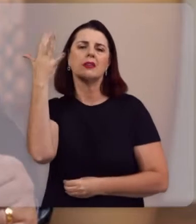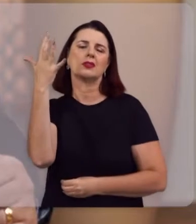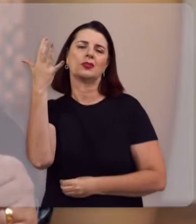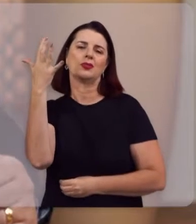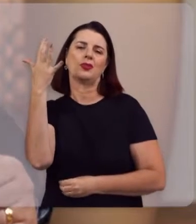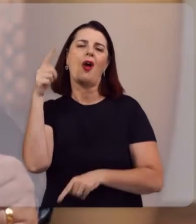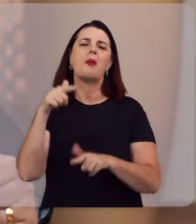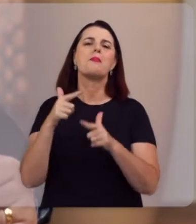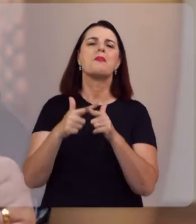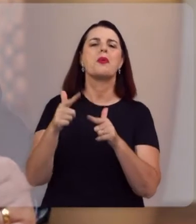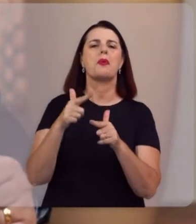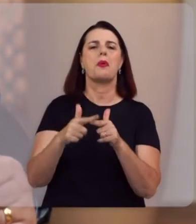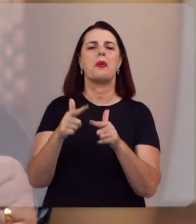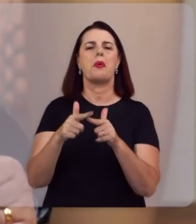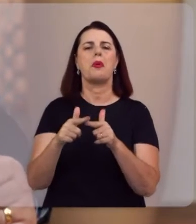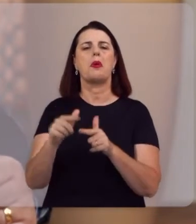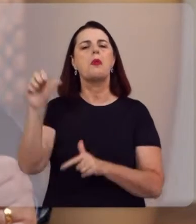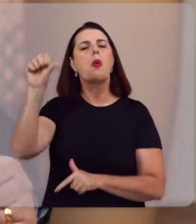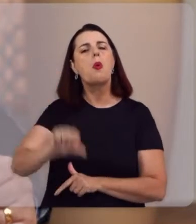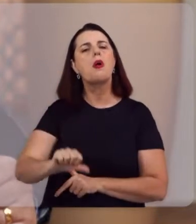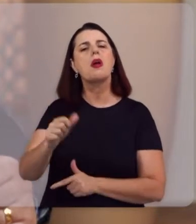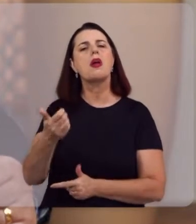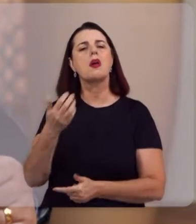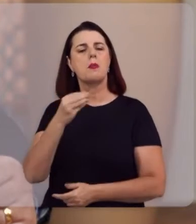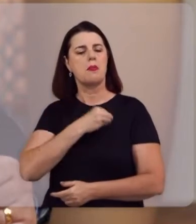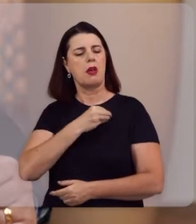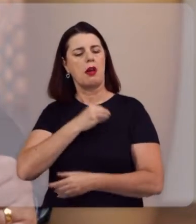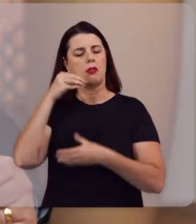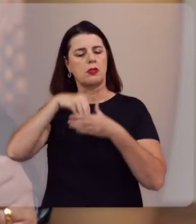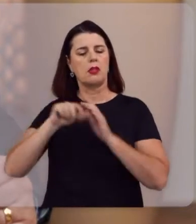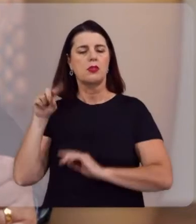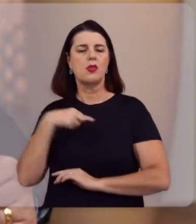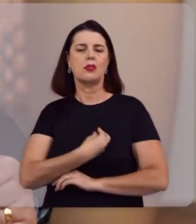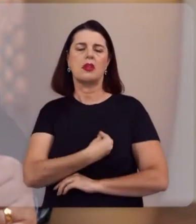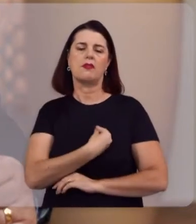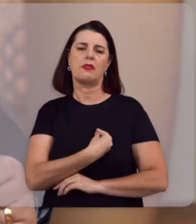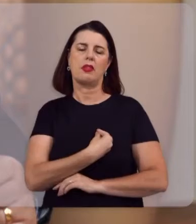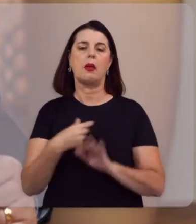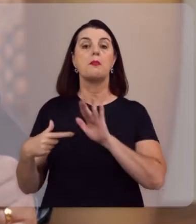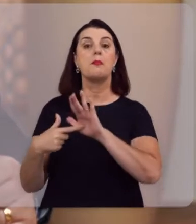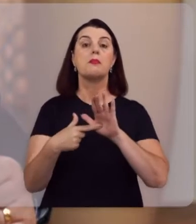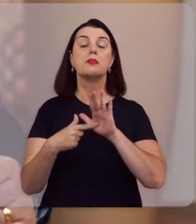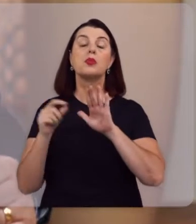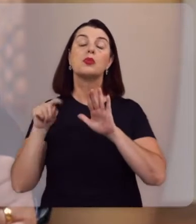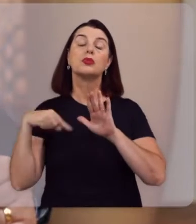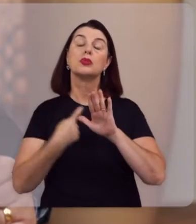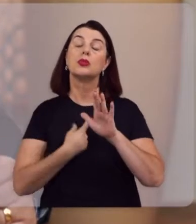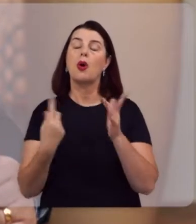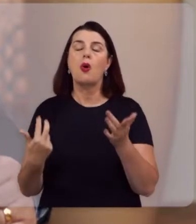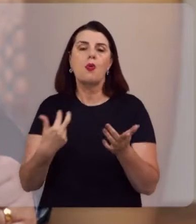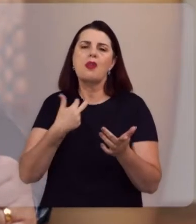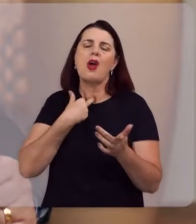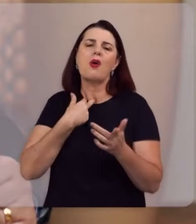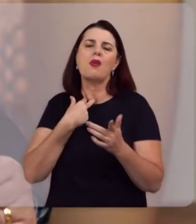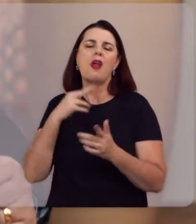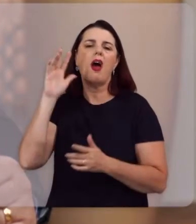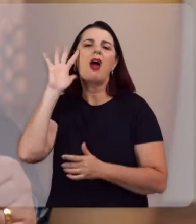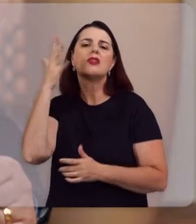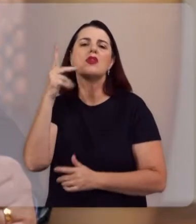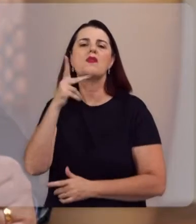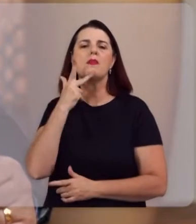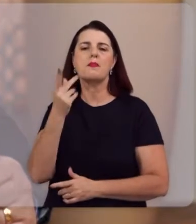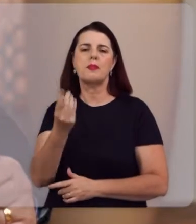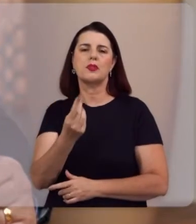esse problema terrível do pecado na nossa vida. E ela nos mostra que nós não podíamos resolver por nós